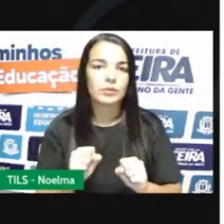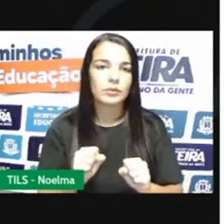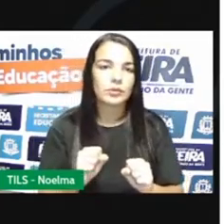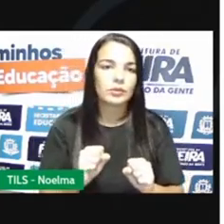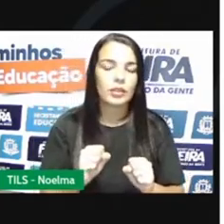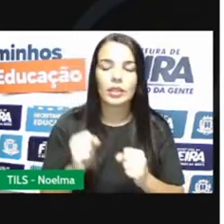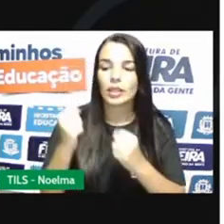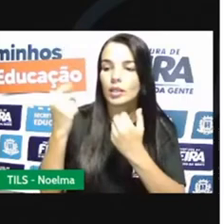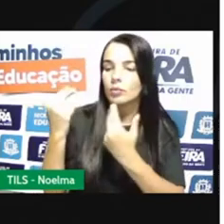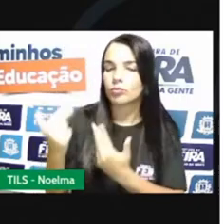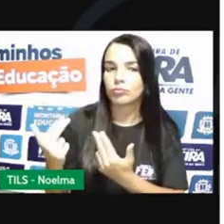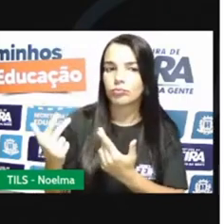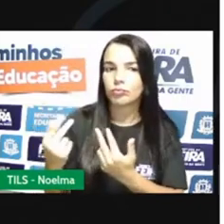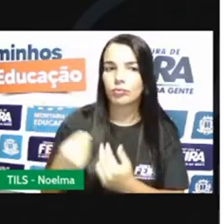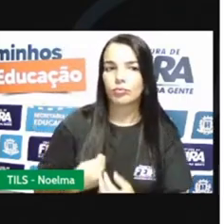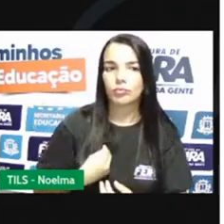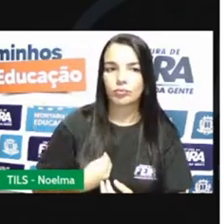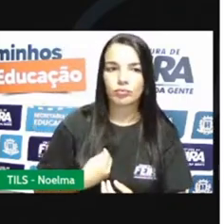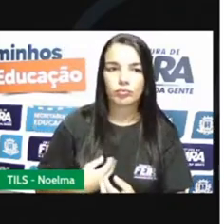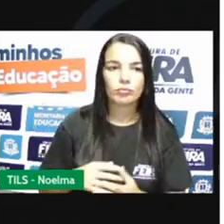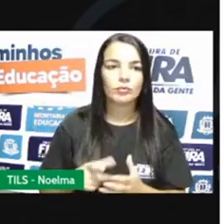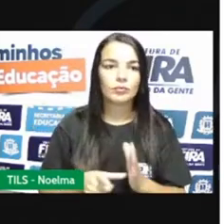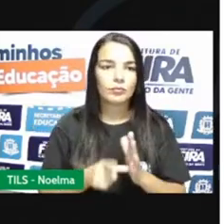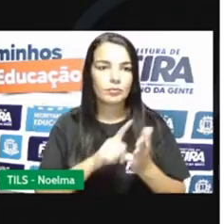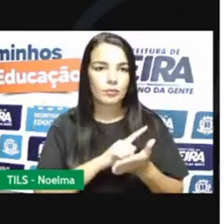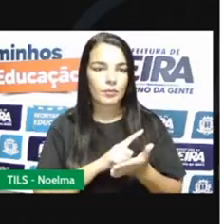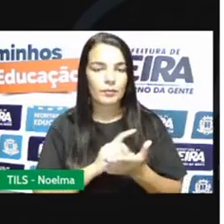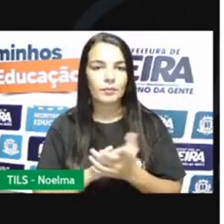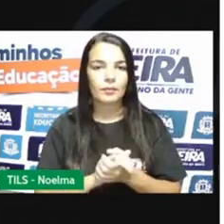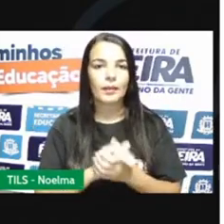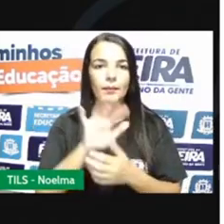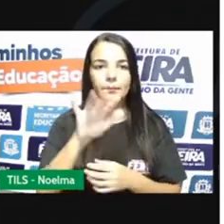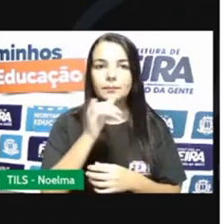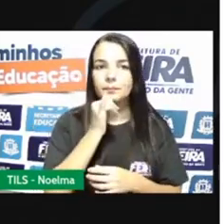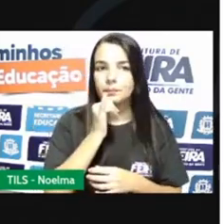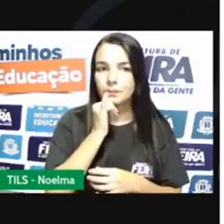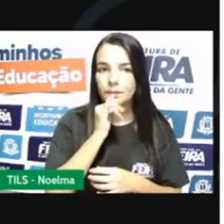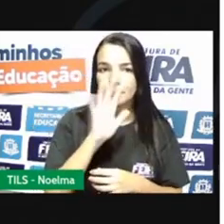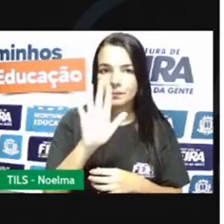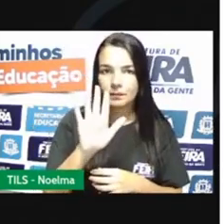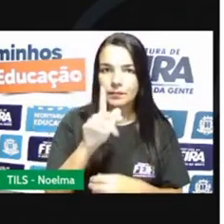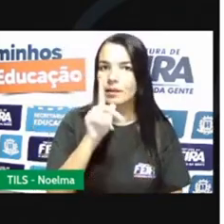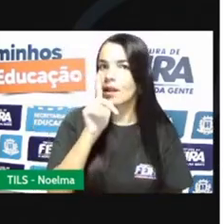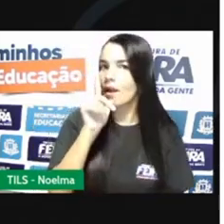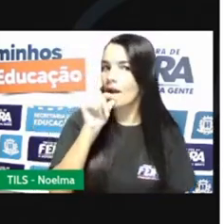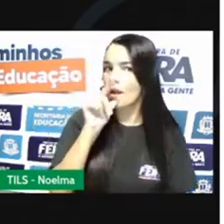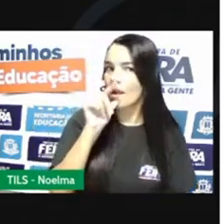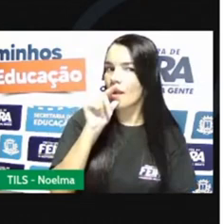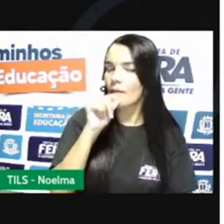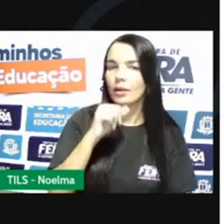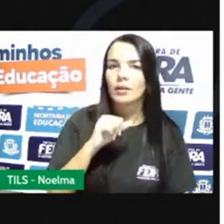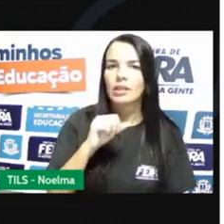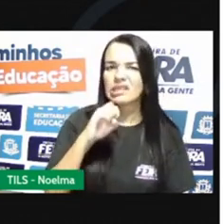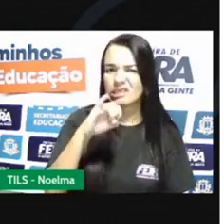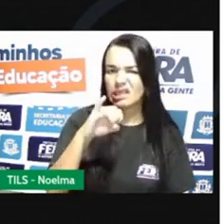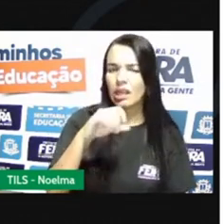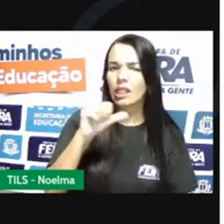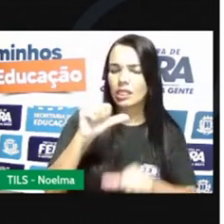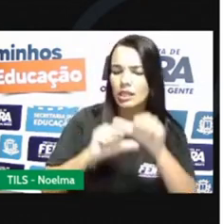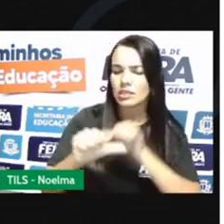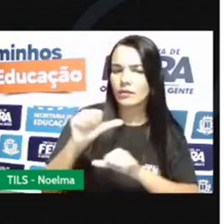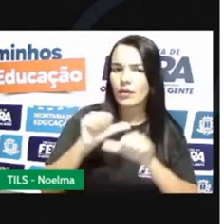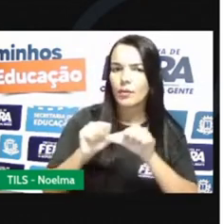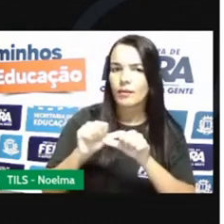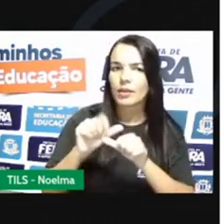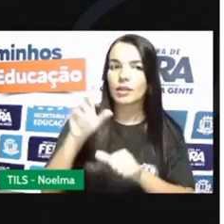seu estado original. Outras não. Por exemplo, a água. Falando-se de transformação. A água, quando ela é colocada